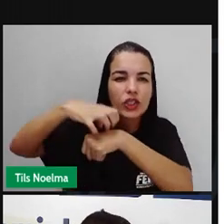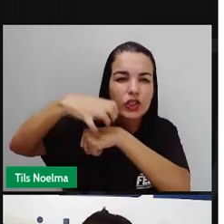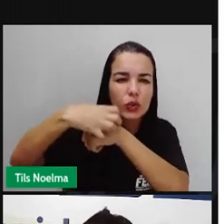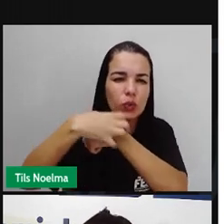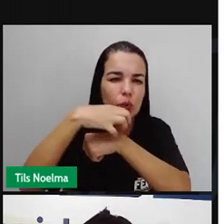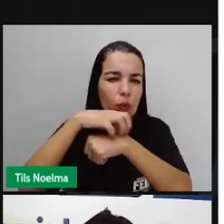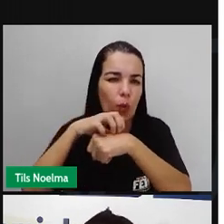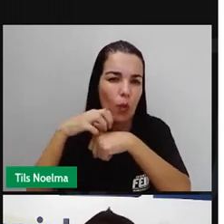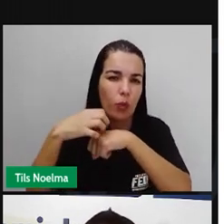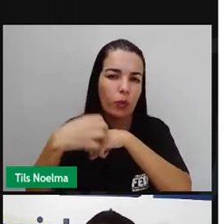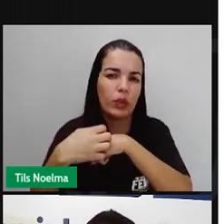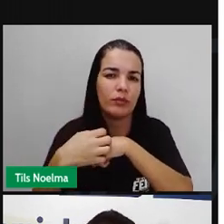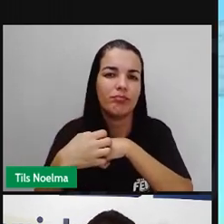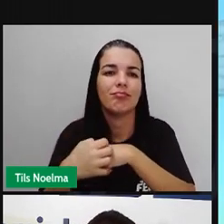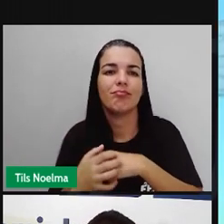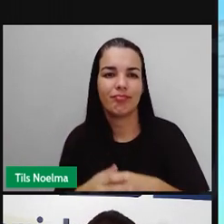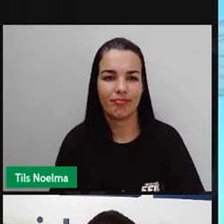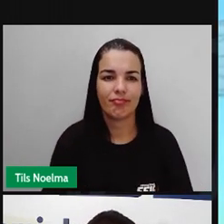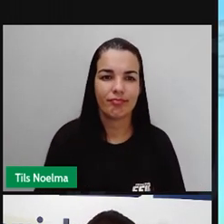pelo Aedes aegypti.